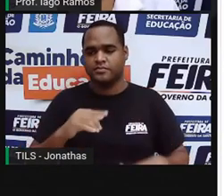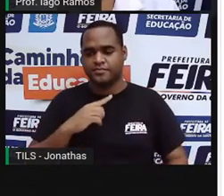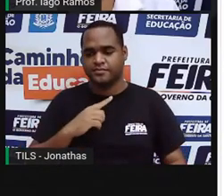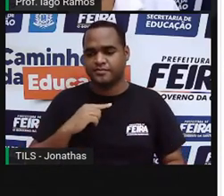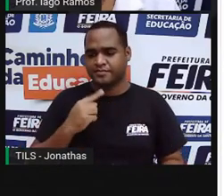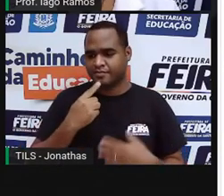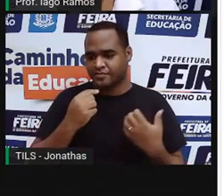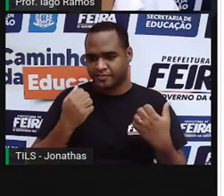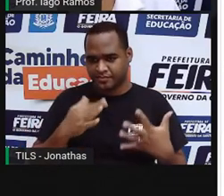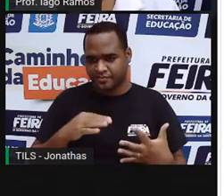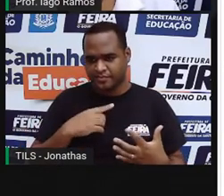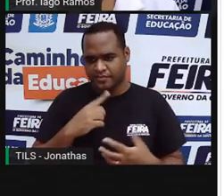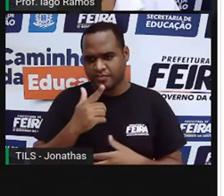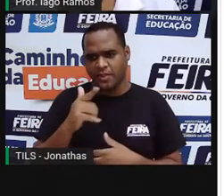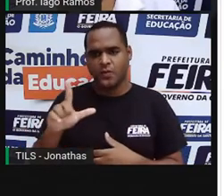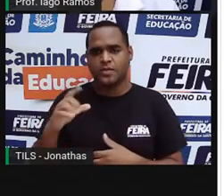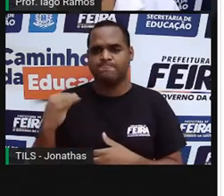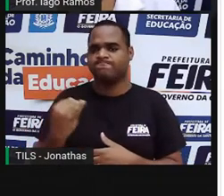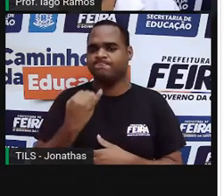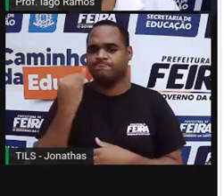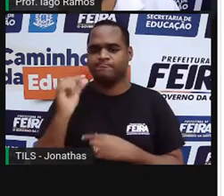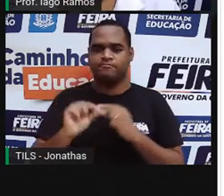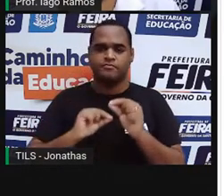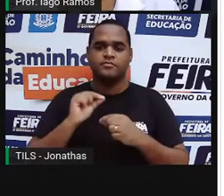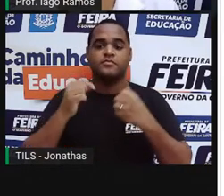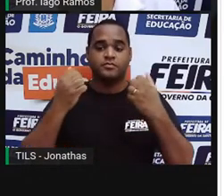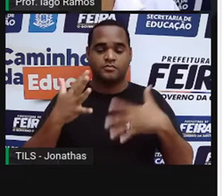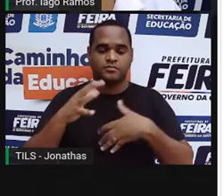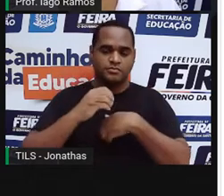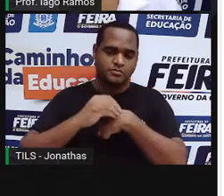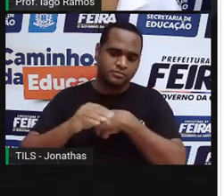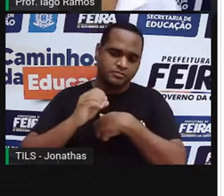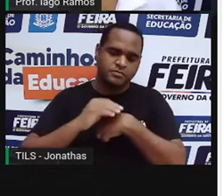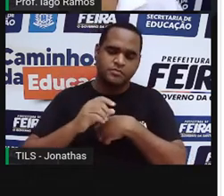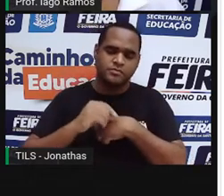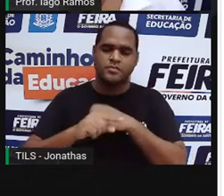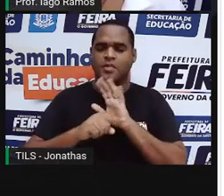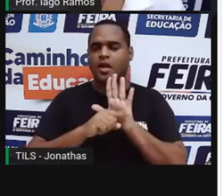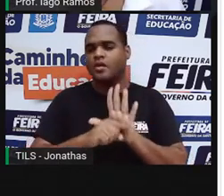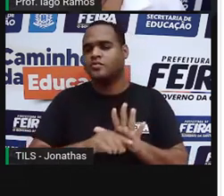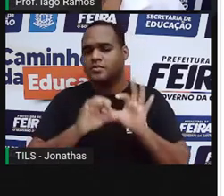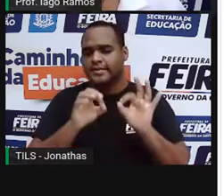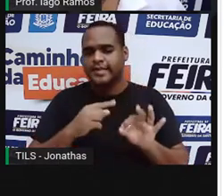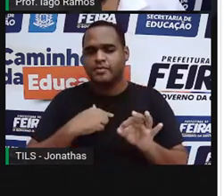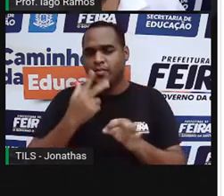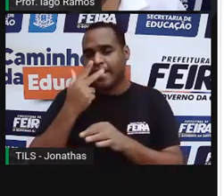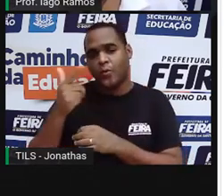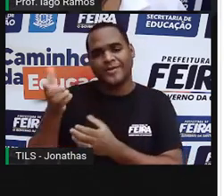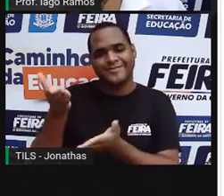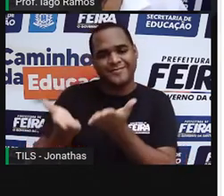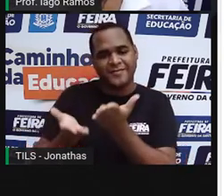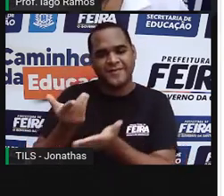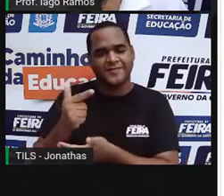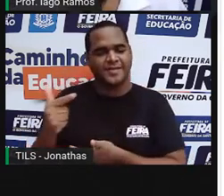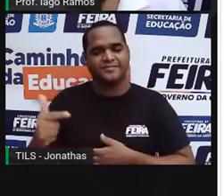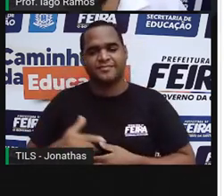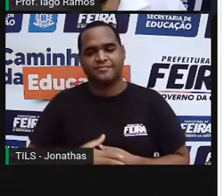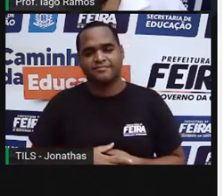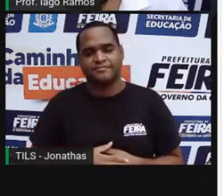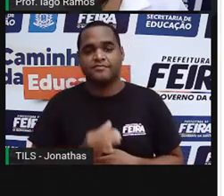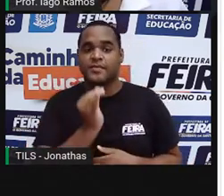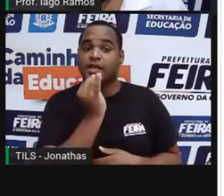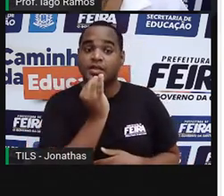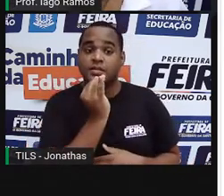para você outras situações onde as grandezas não são proporcionais. Por